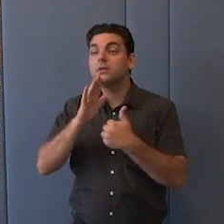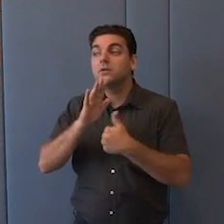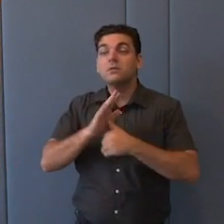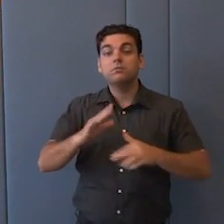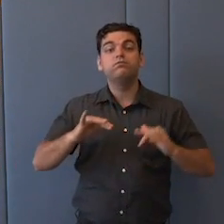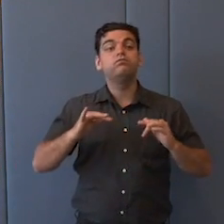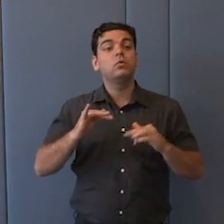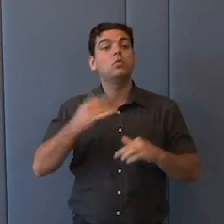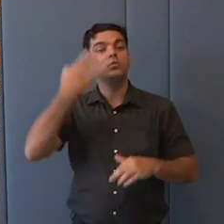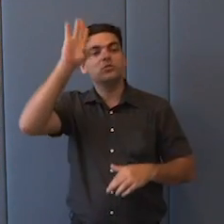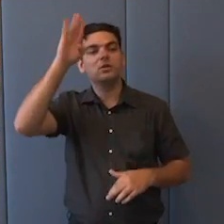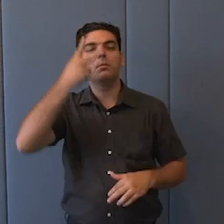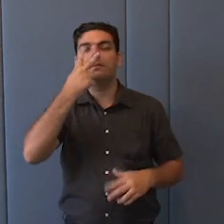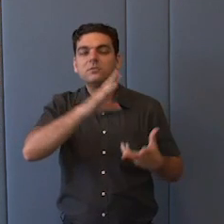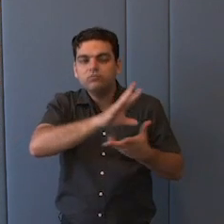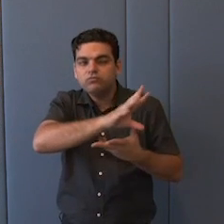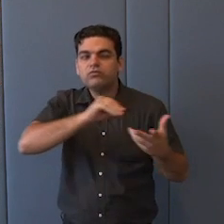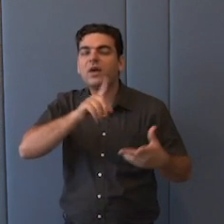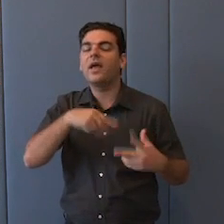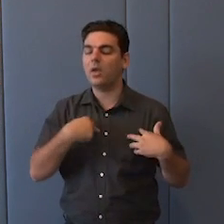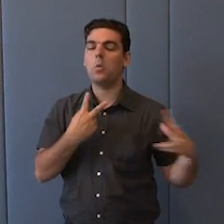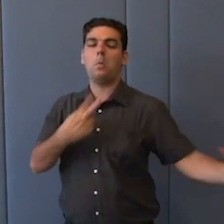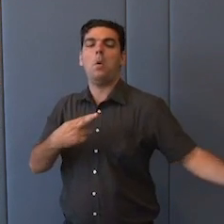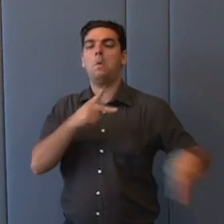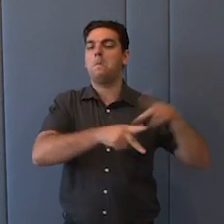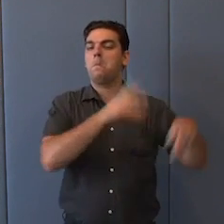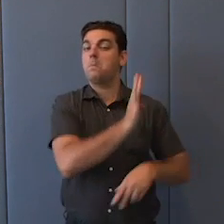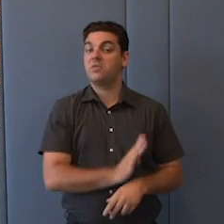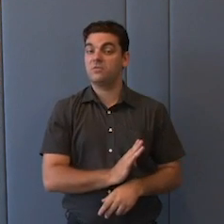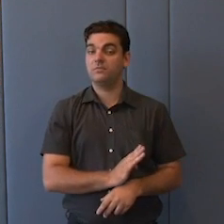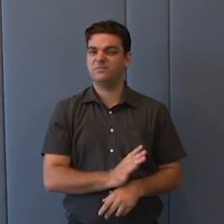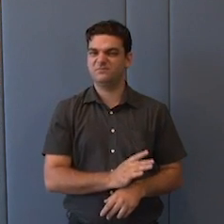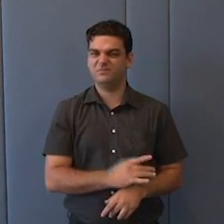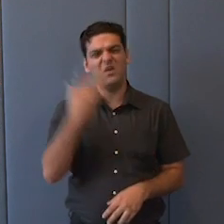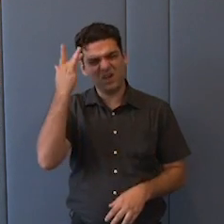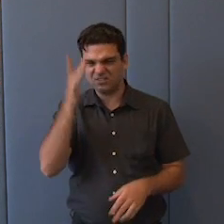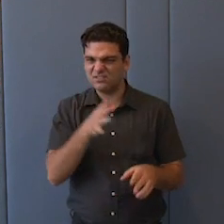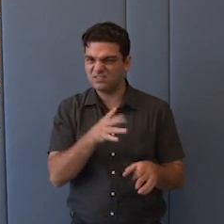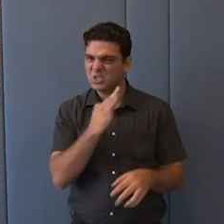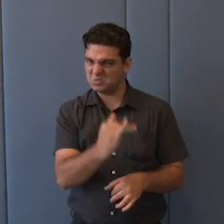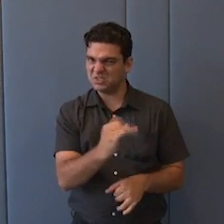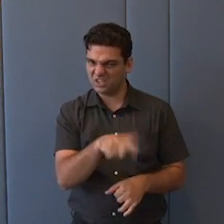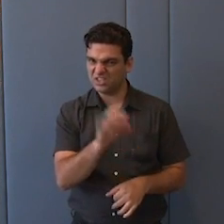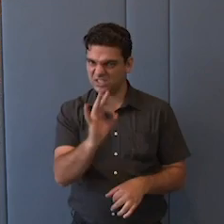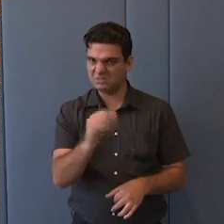brasileiro. Então é isso. Eu respondi, acho que, muito parcialmente, mas pelo menos tentei apontar num certo sentido. Obrigado.